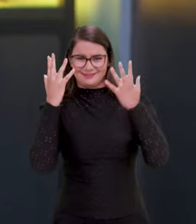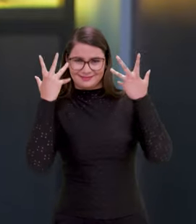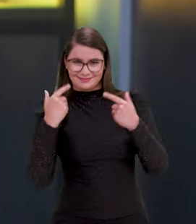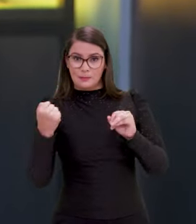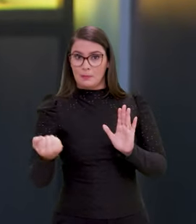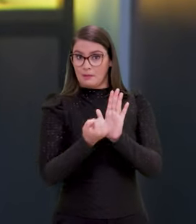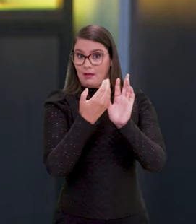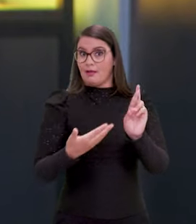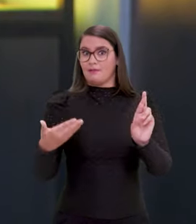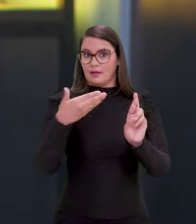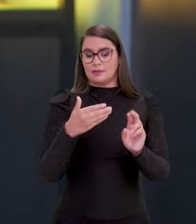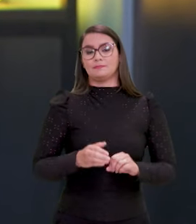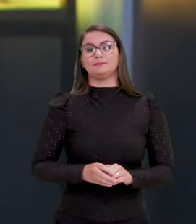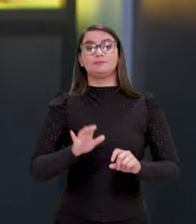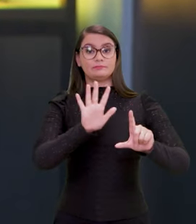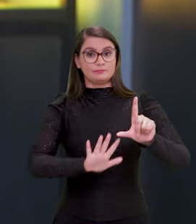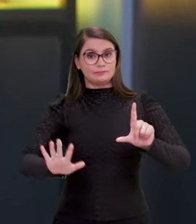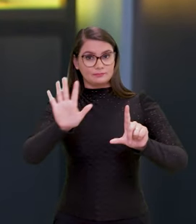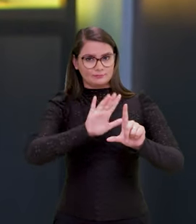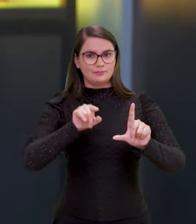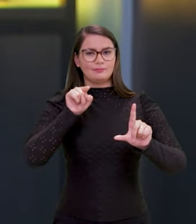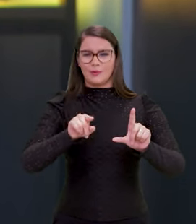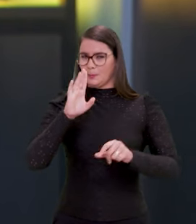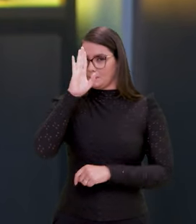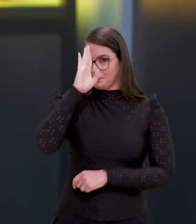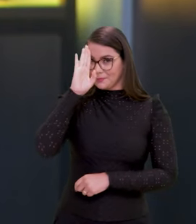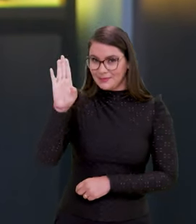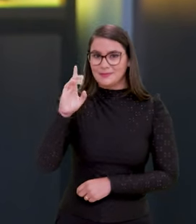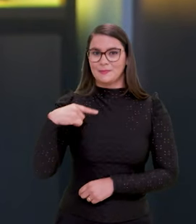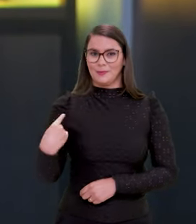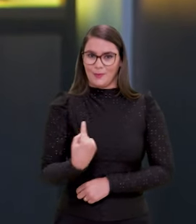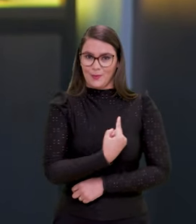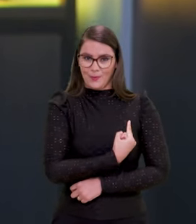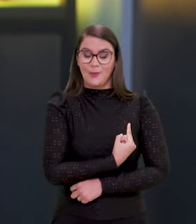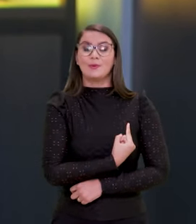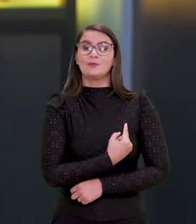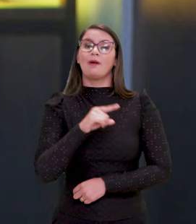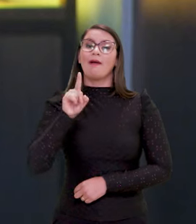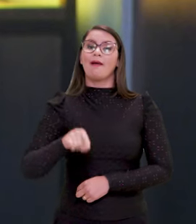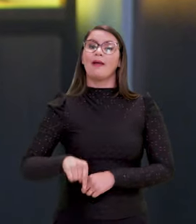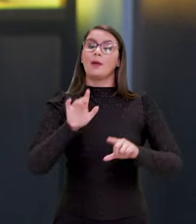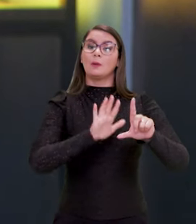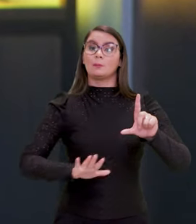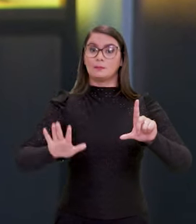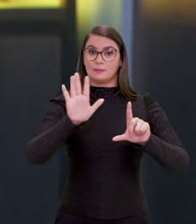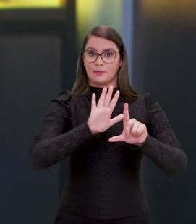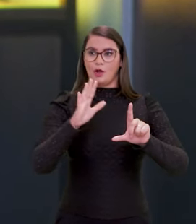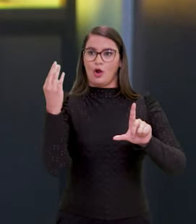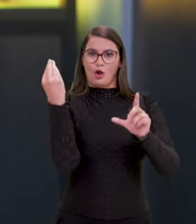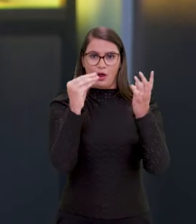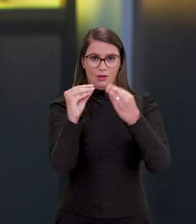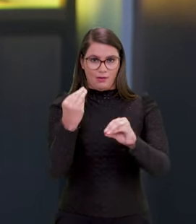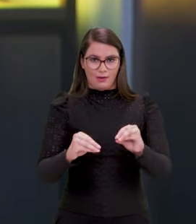uma marca de referência para ele. Essa plataforma, que é o carro-chefe, vamos dizer, nosso, ela é uma plataforma que, além